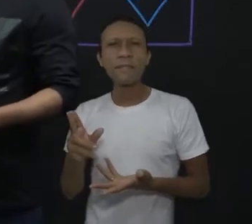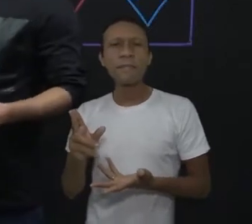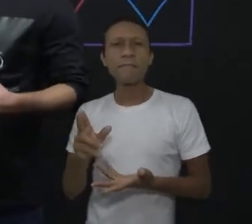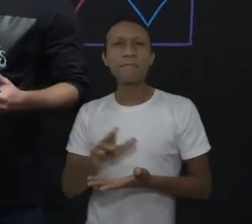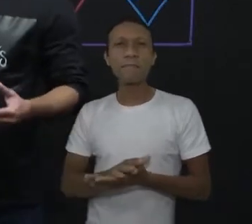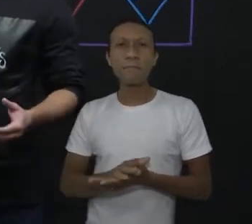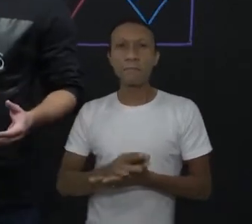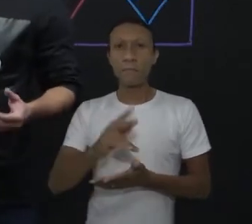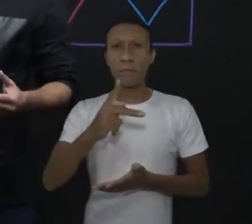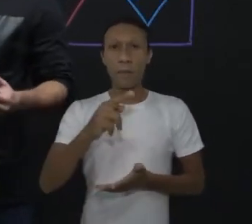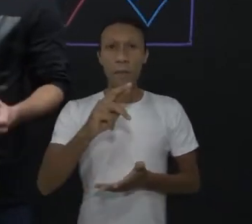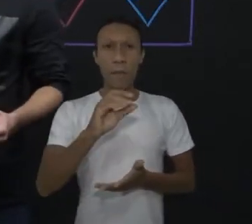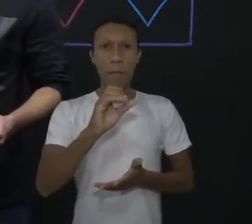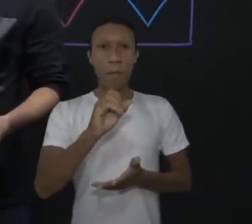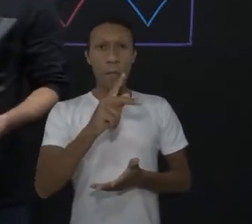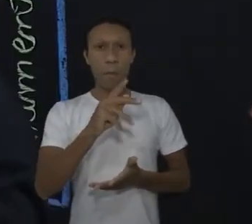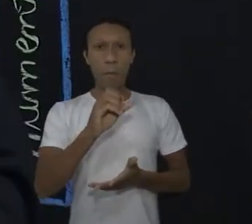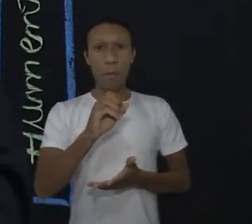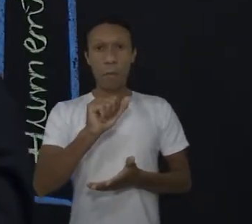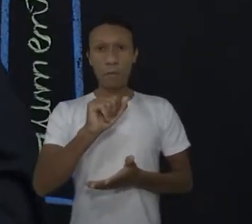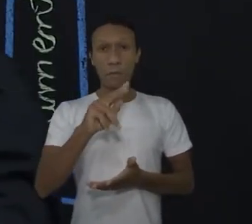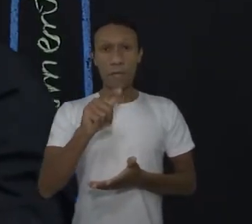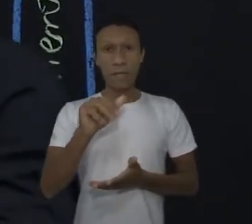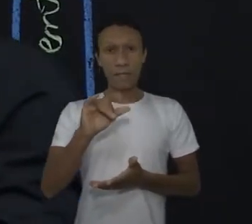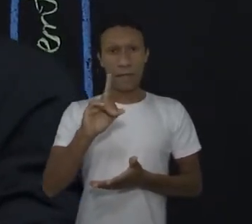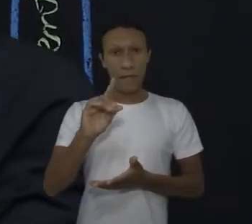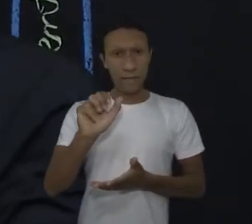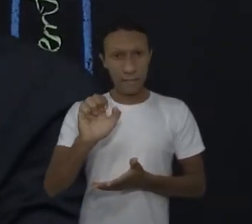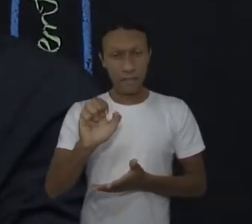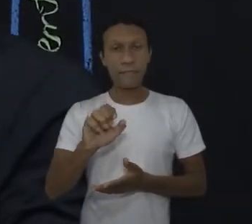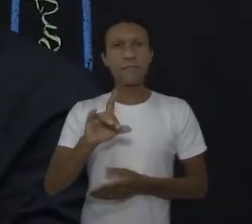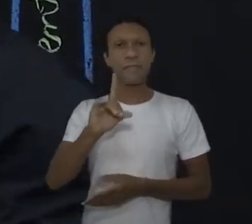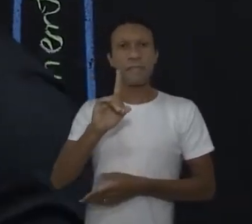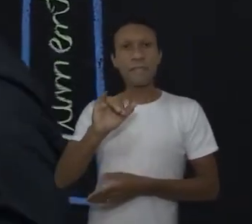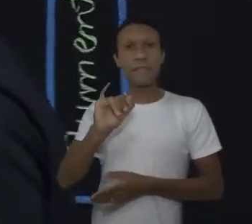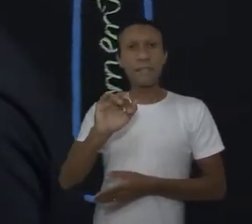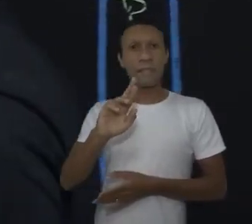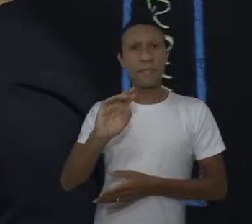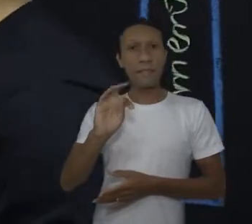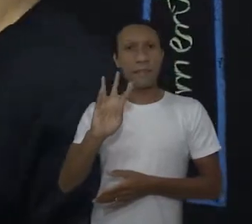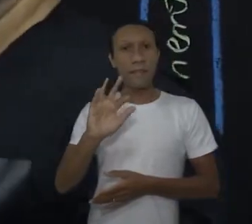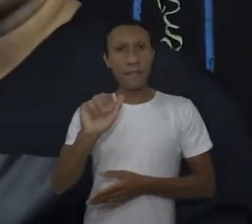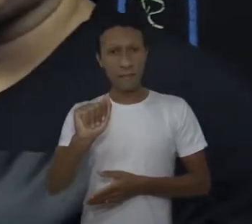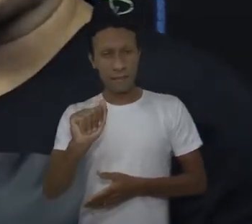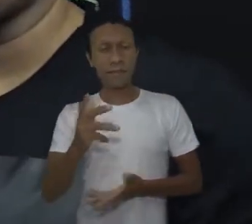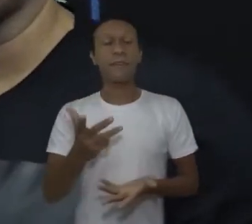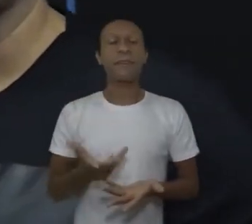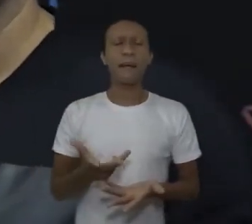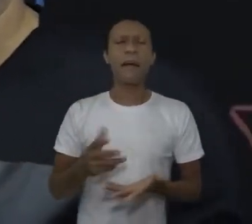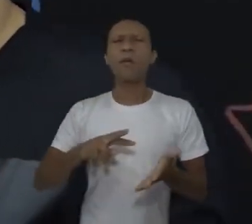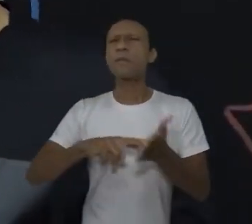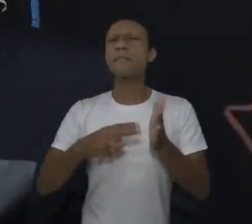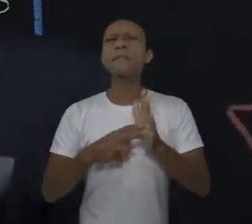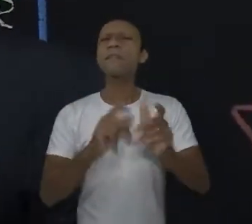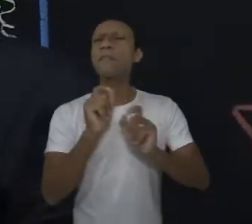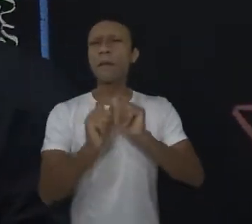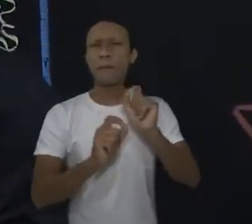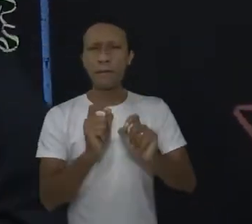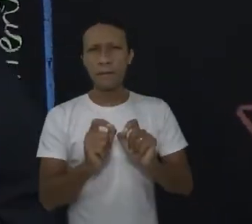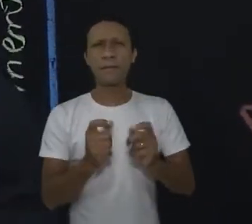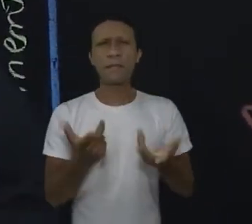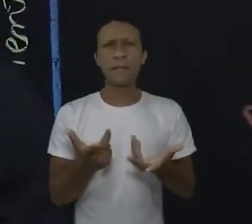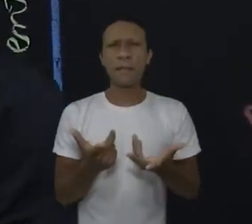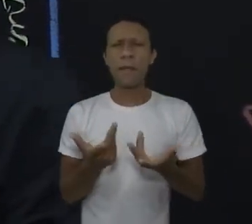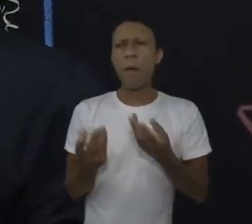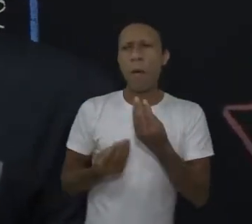proporcionalidade direta. Deixa eu te mostrar aqui então, pessoal, o que é essa constante k e como é que a gente